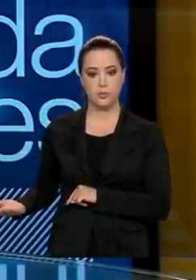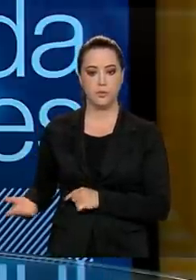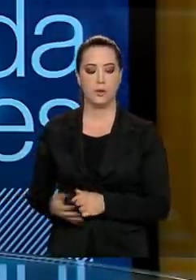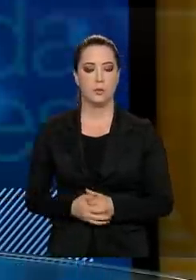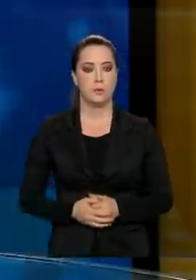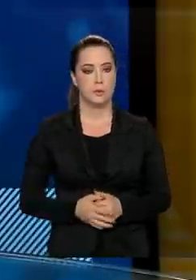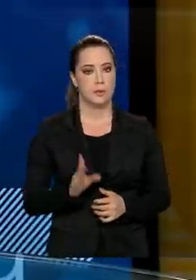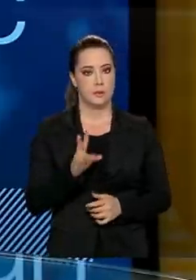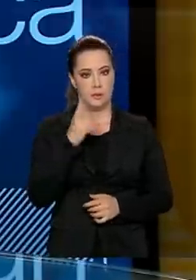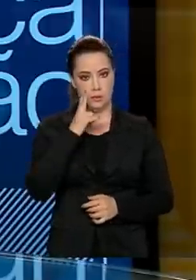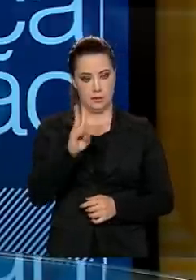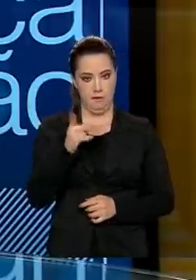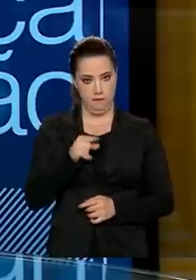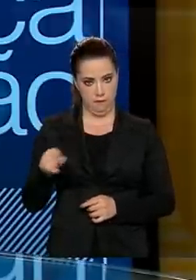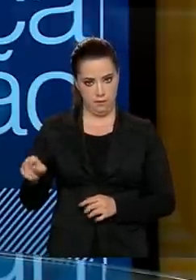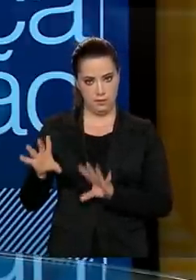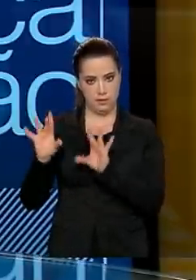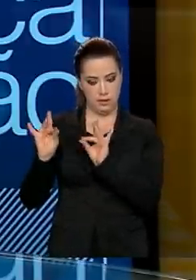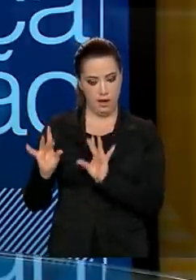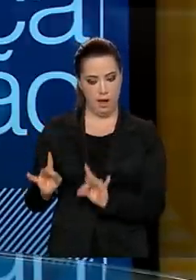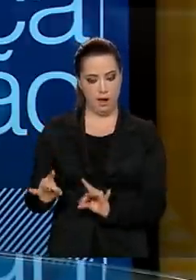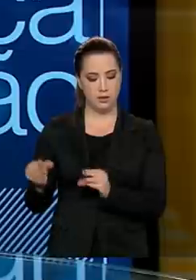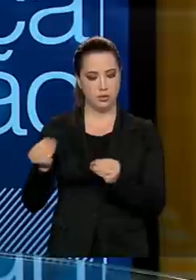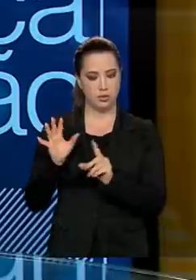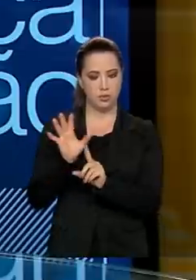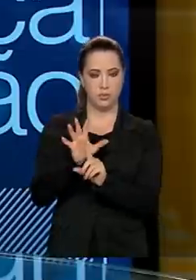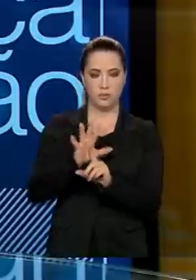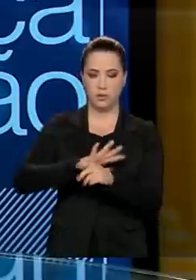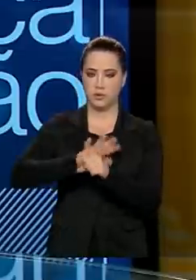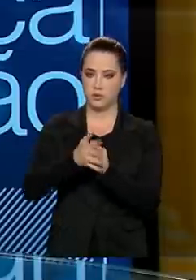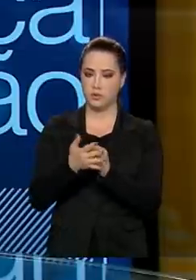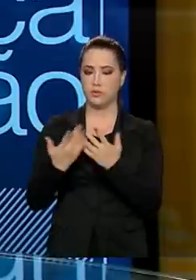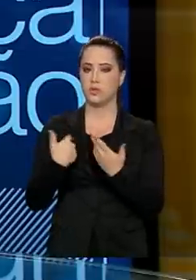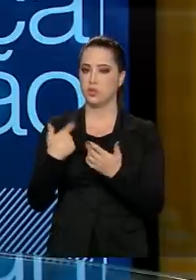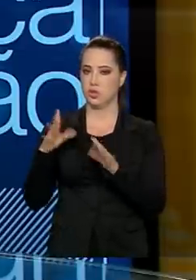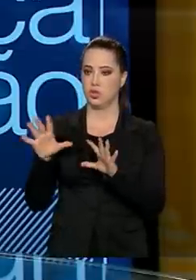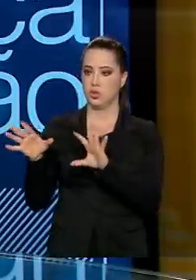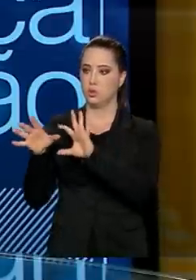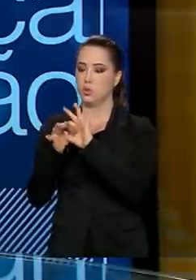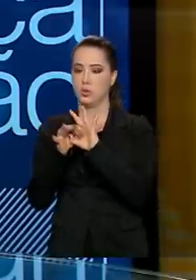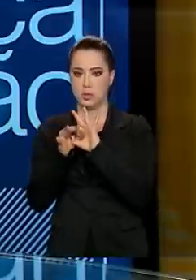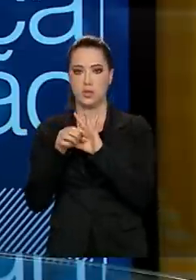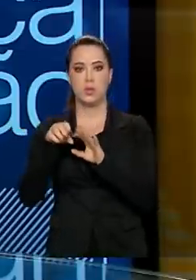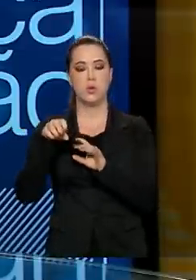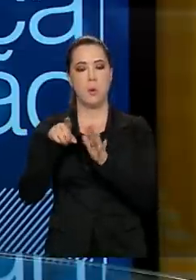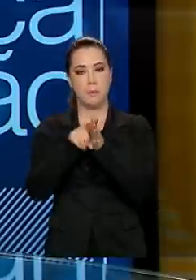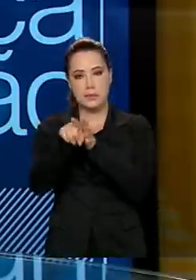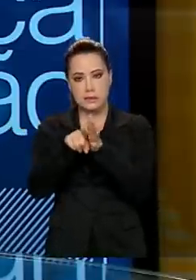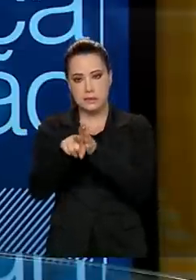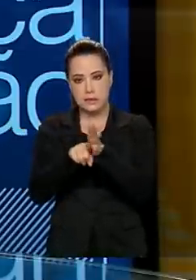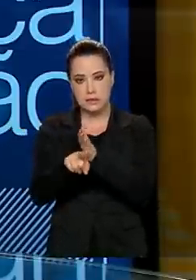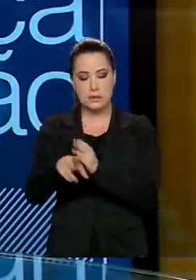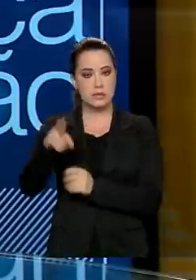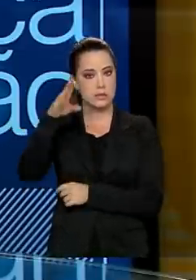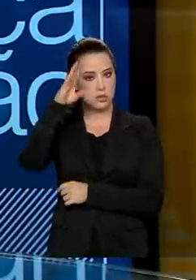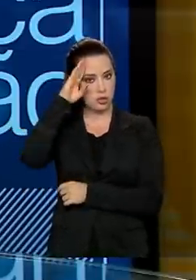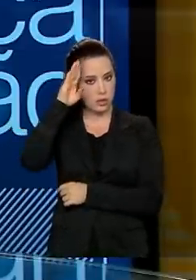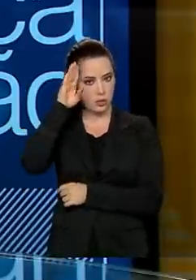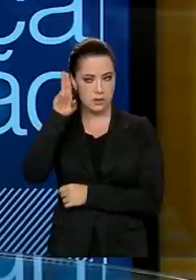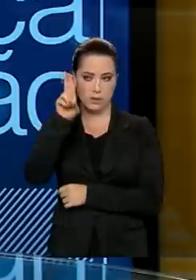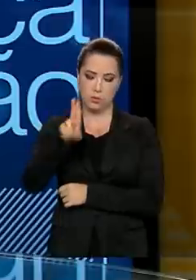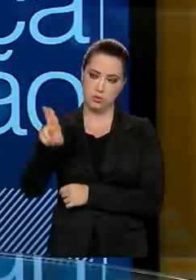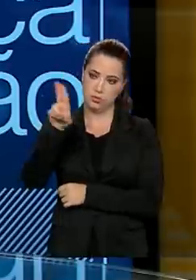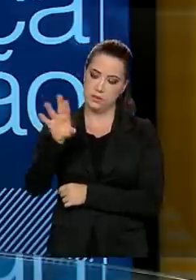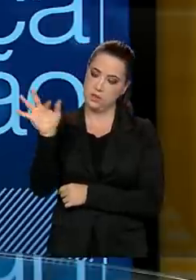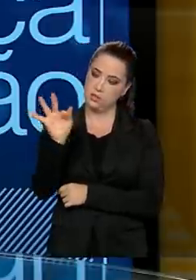barra coronavírus. E nós cruzamos ali, Paulo, os dados do Censo da Educação Superior, georreferenciados no mapa